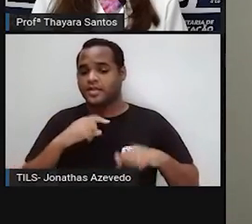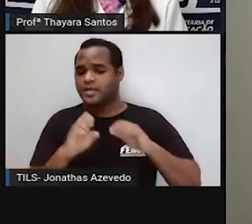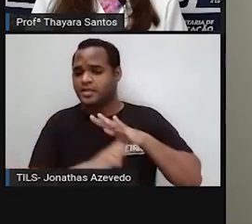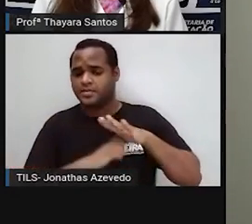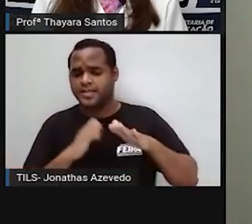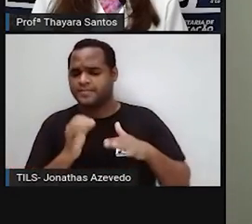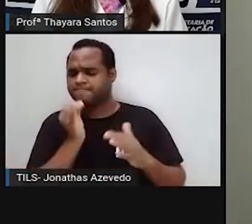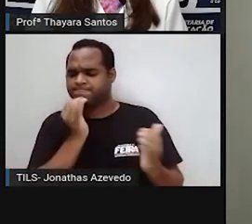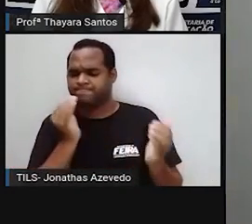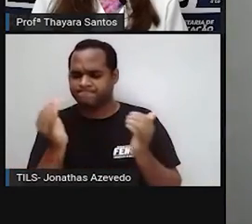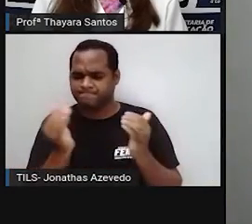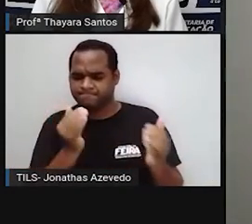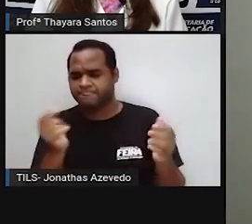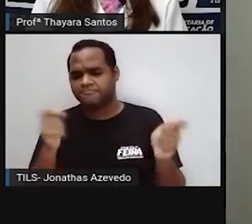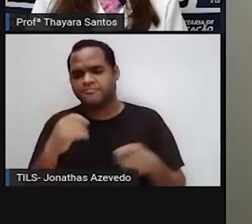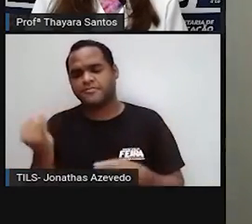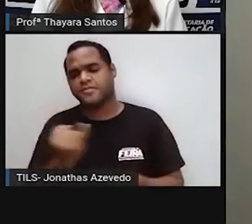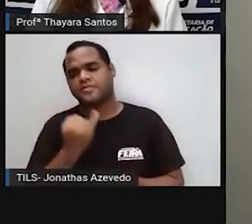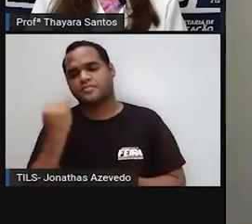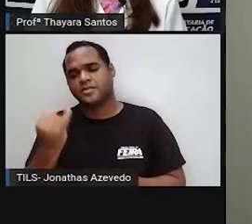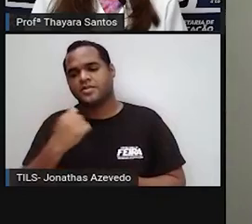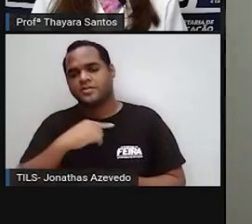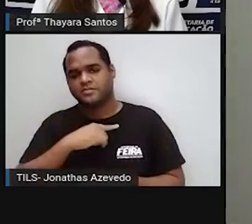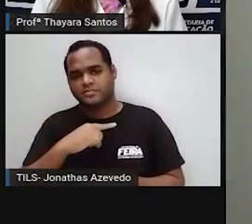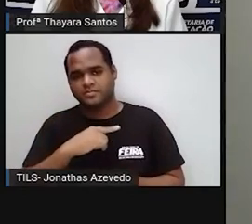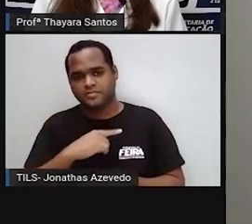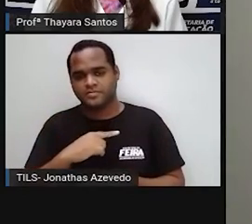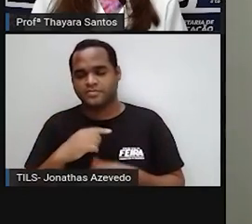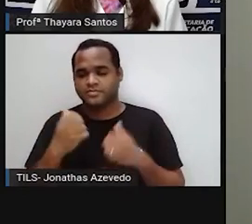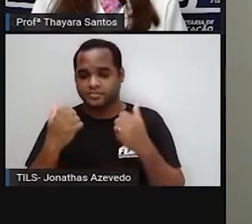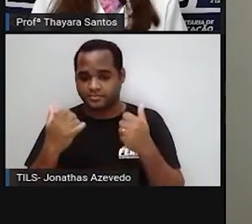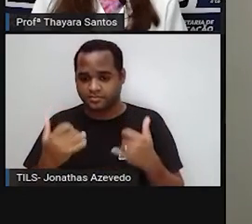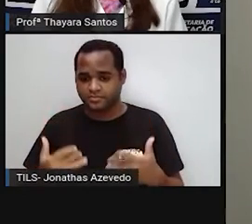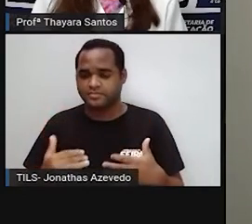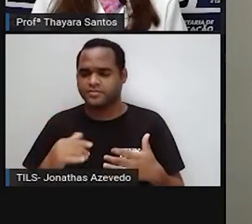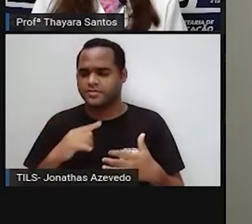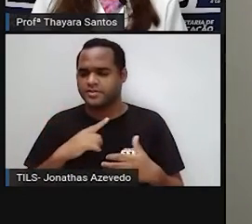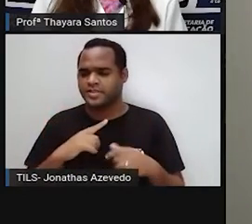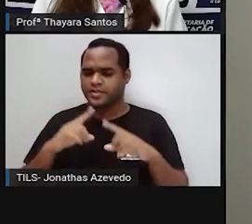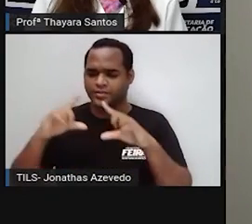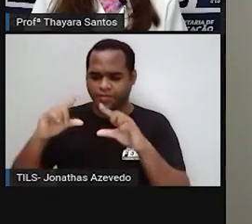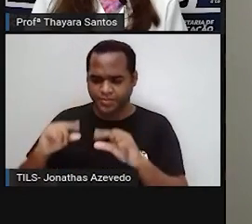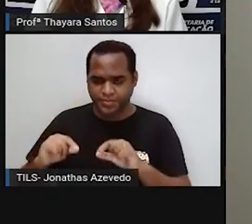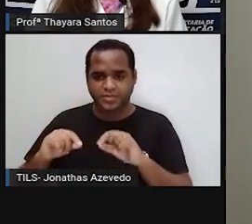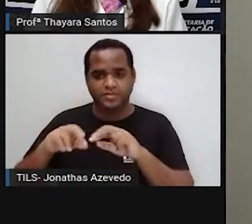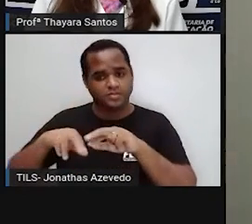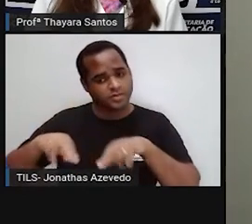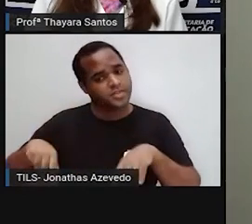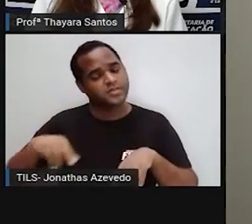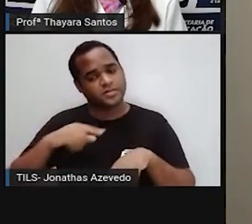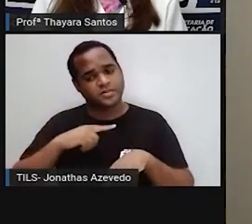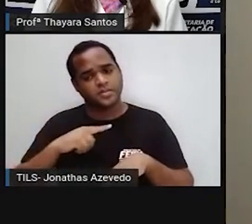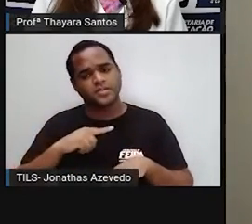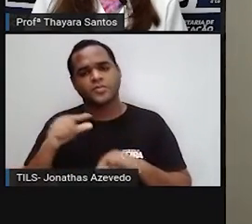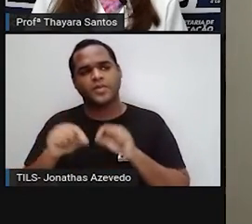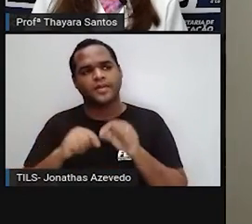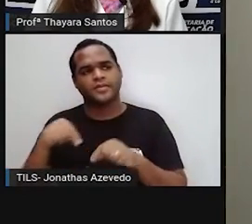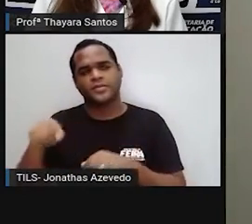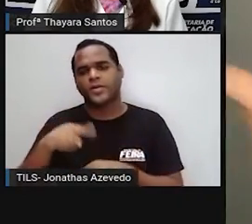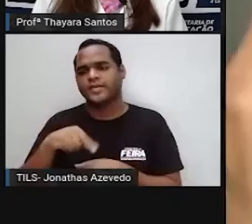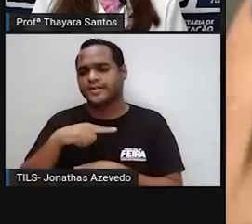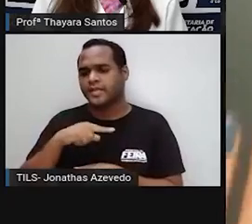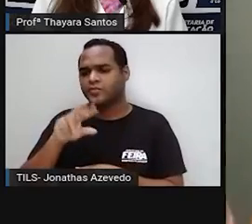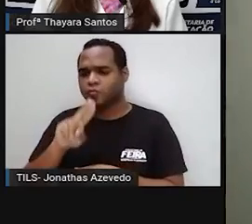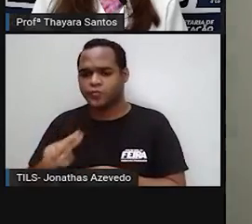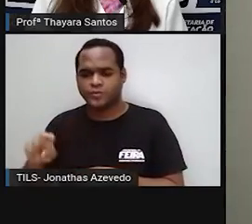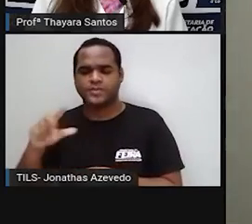exemplo, é importante a gente reduzir as nossas, o que a gente utiliza,